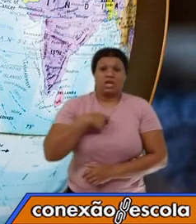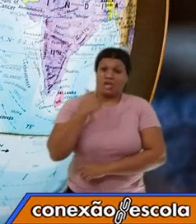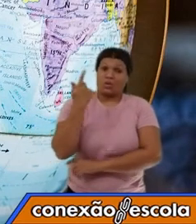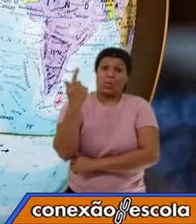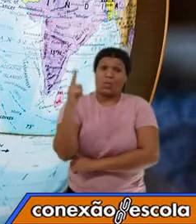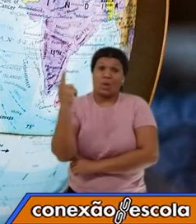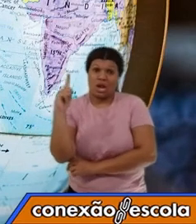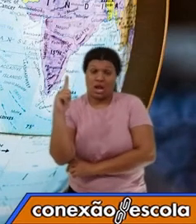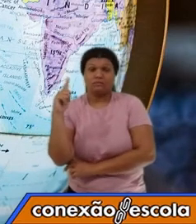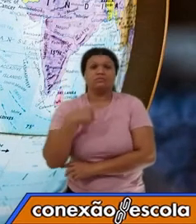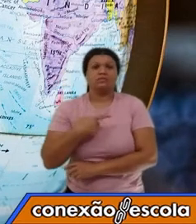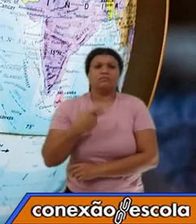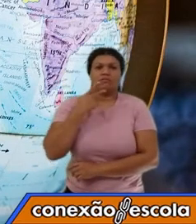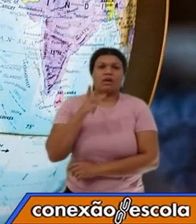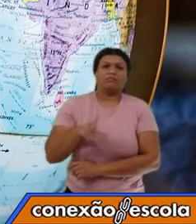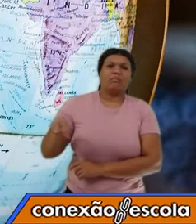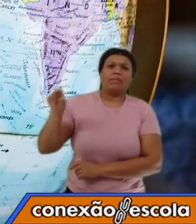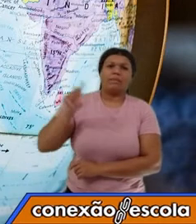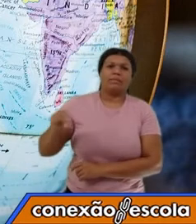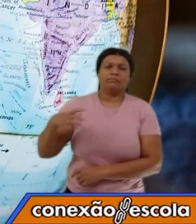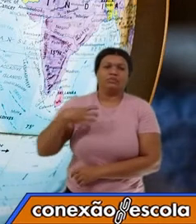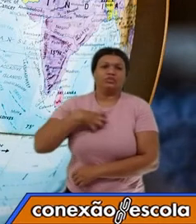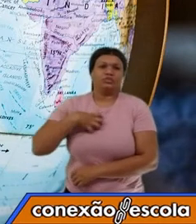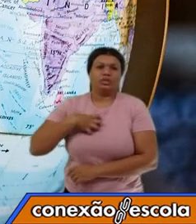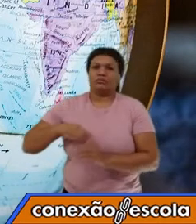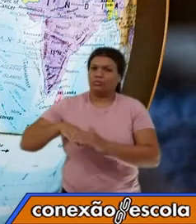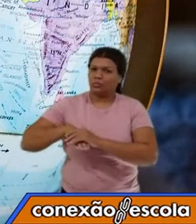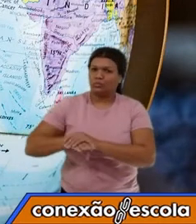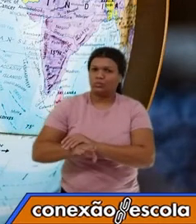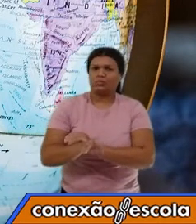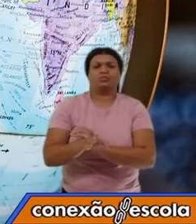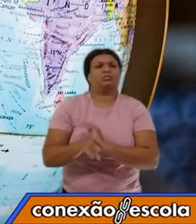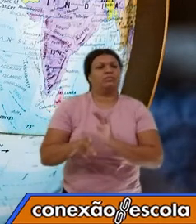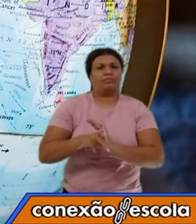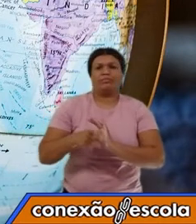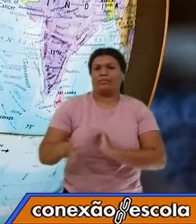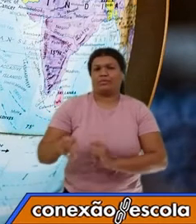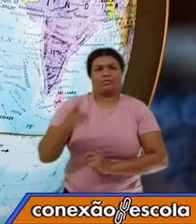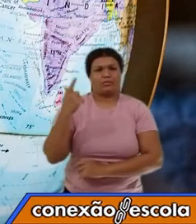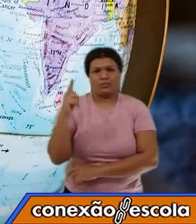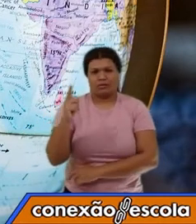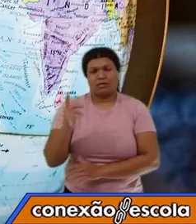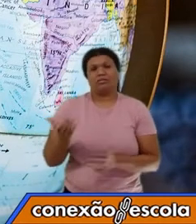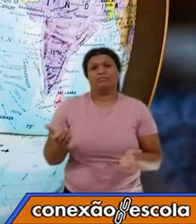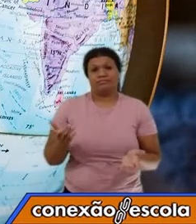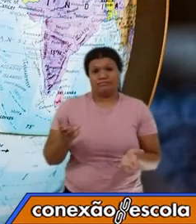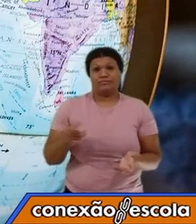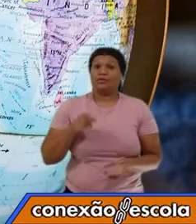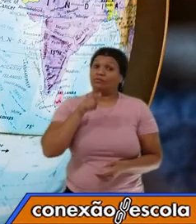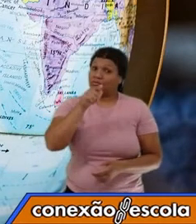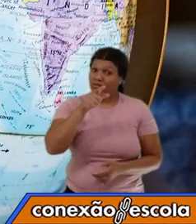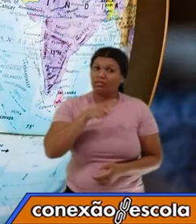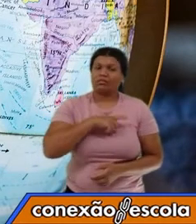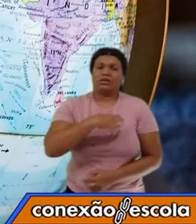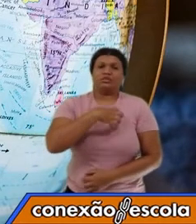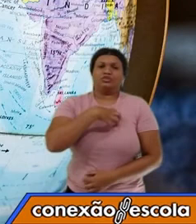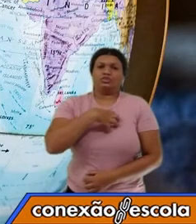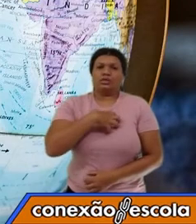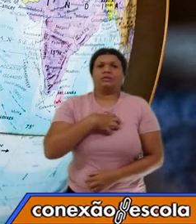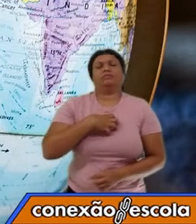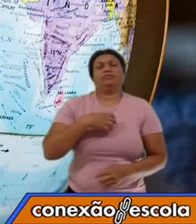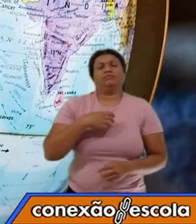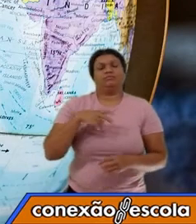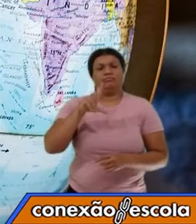falo goianês, não é? Você, penso que muitos aqui são goianos, nem todos, mas você tem um modo de falar